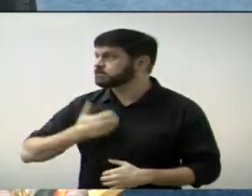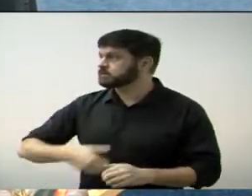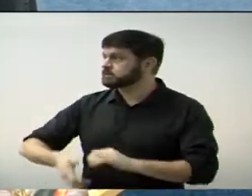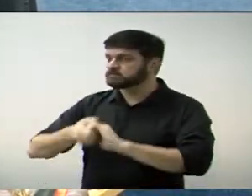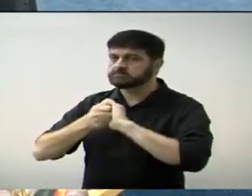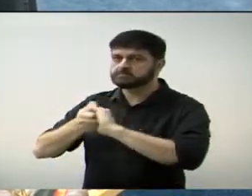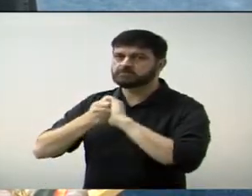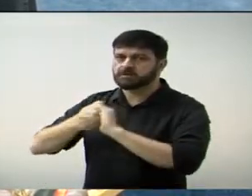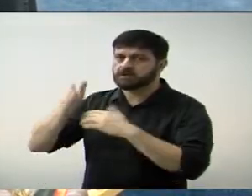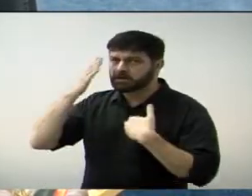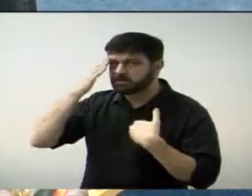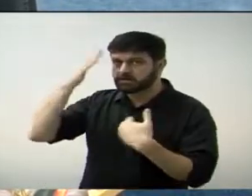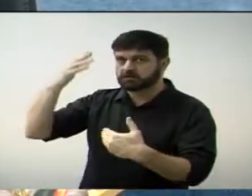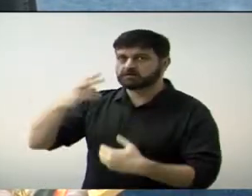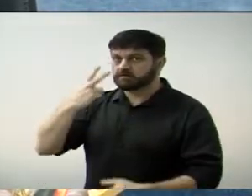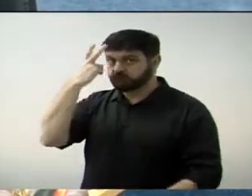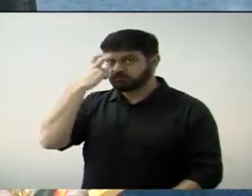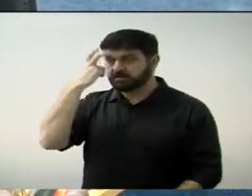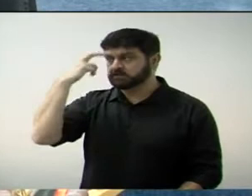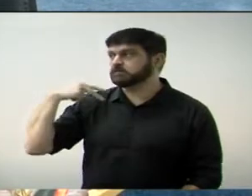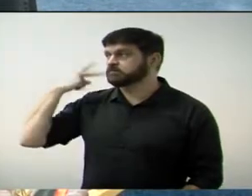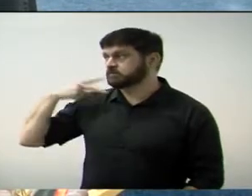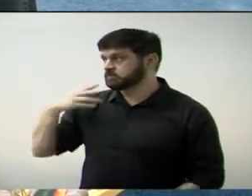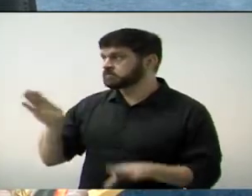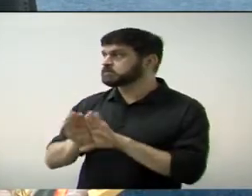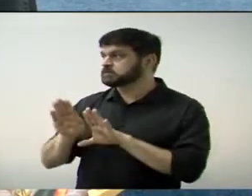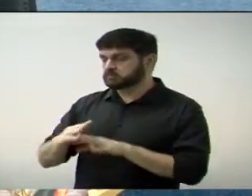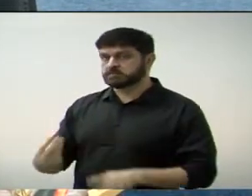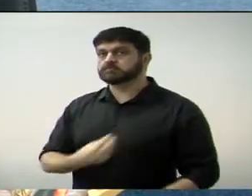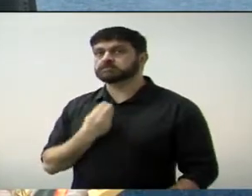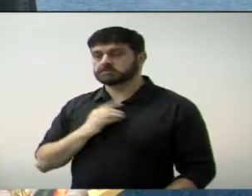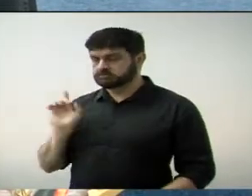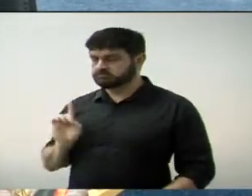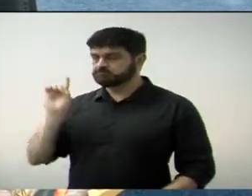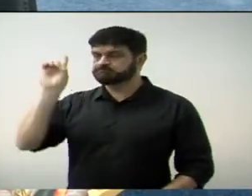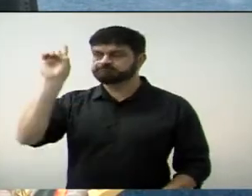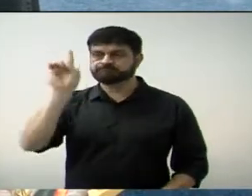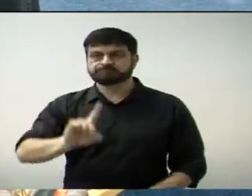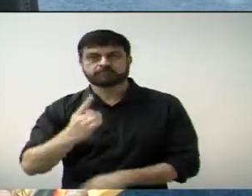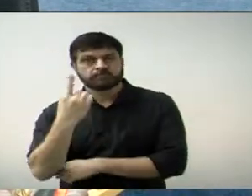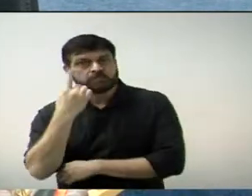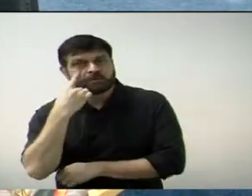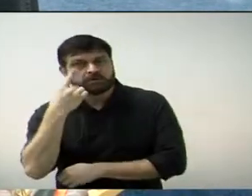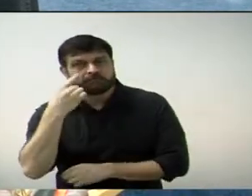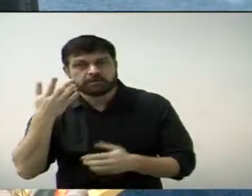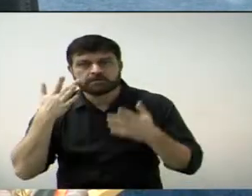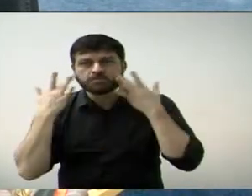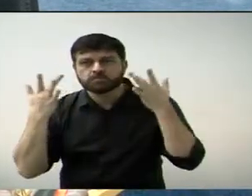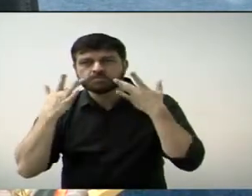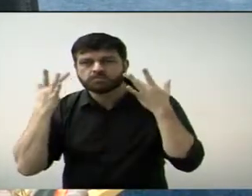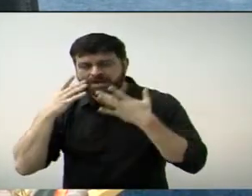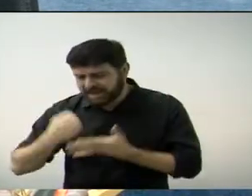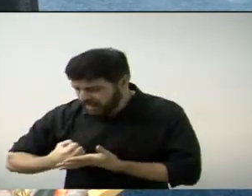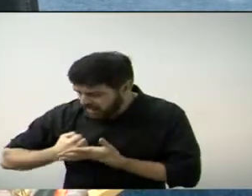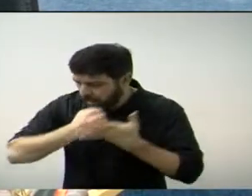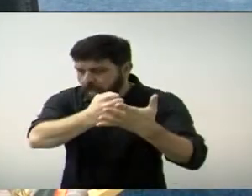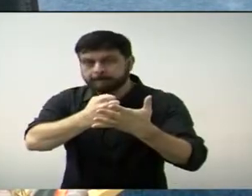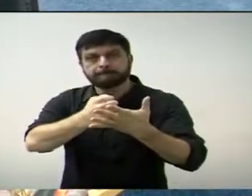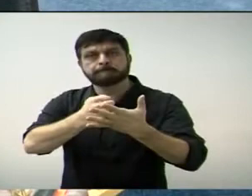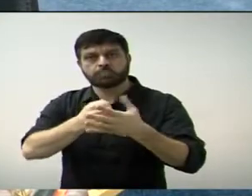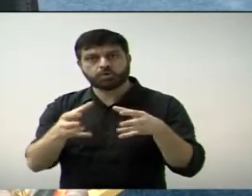agradecer ao vereador Fábio Valadão, que também esteve presente, prestigiando o espetáculo, e que nos apoiou nessa